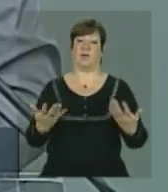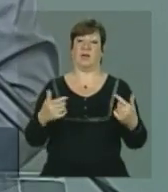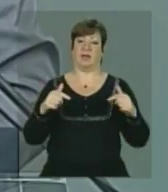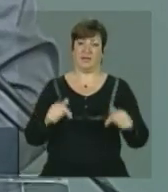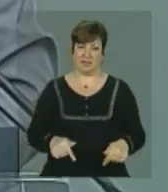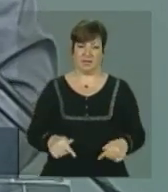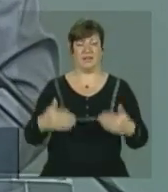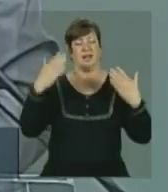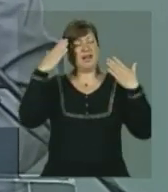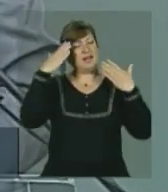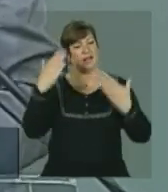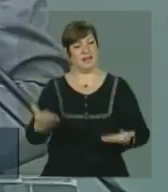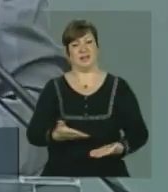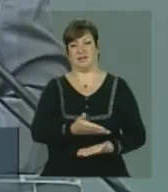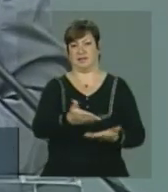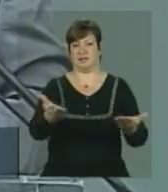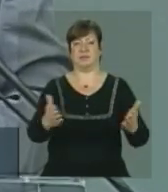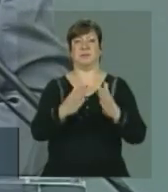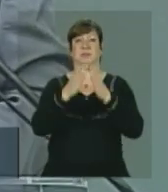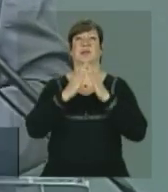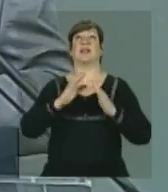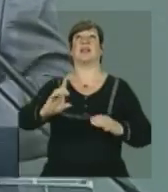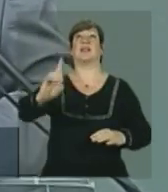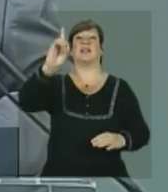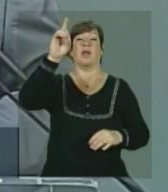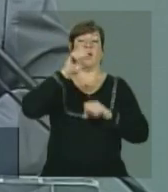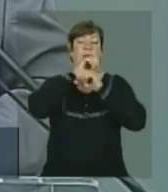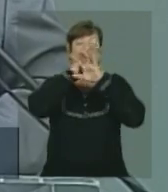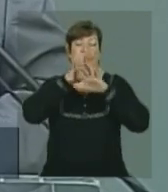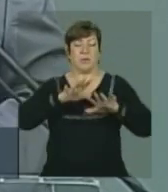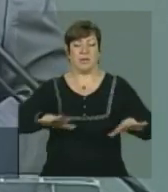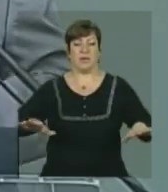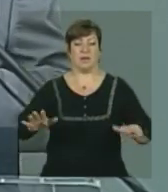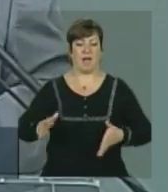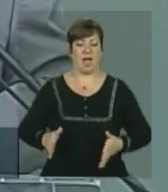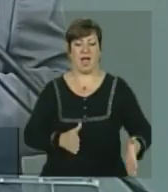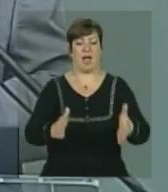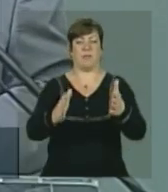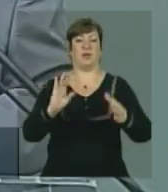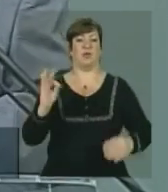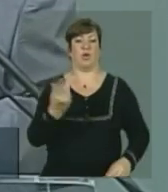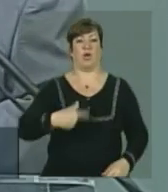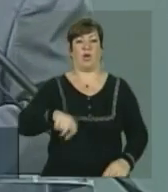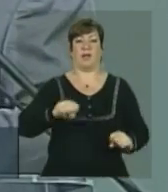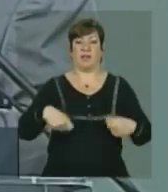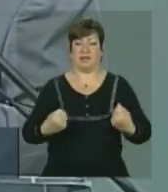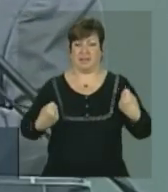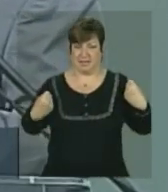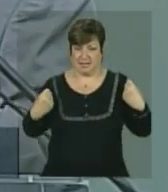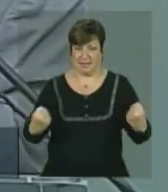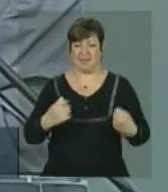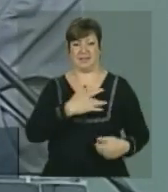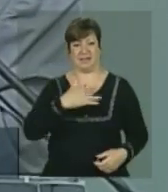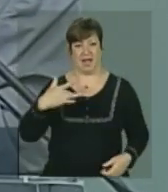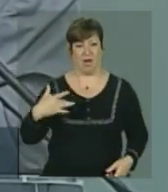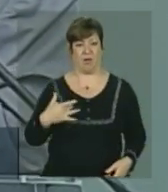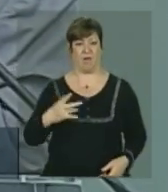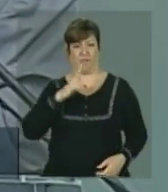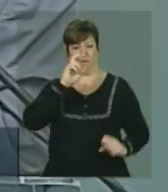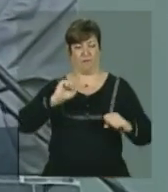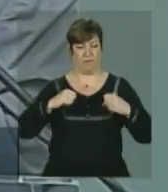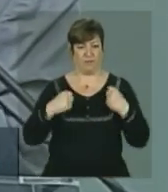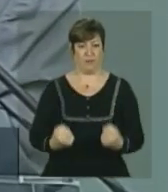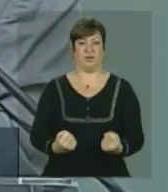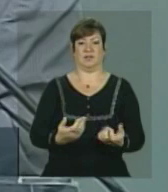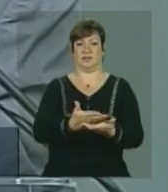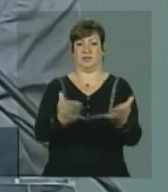mais, pessoal, é agradecer, pedir para que Deus ilumine o caminho de todos nós, que dê saúde, força. Para mim, eu hoje aqui, como